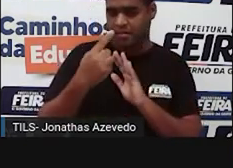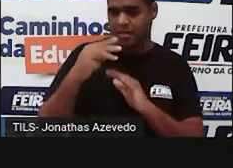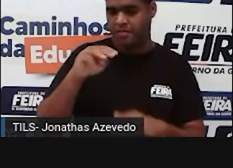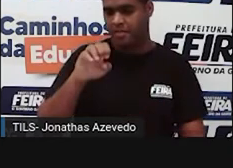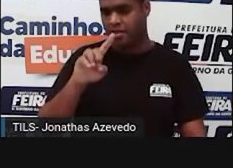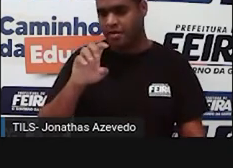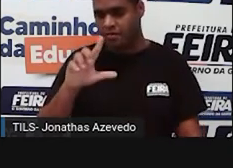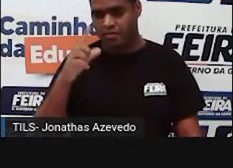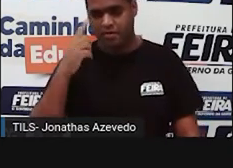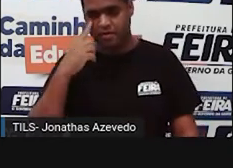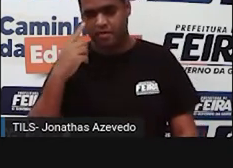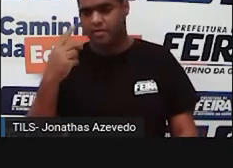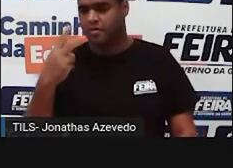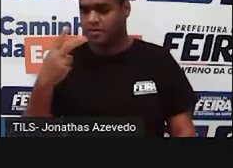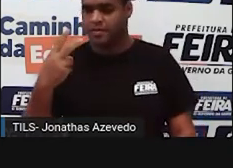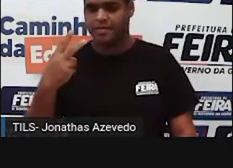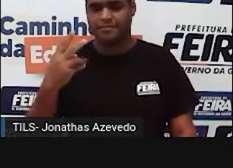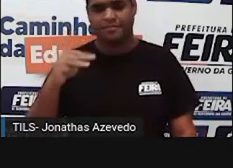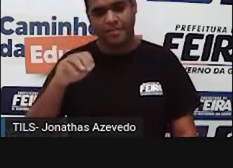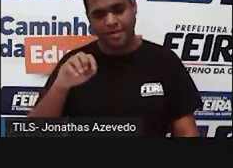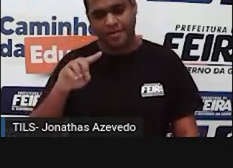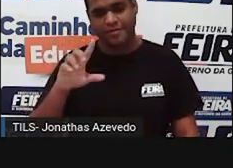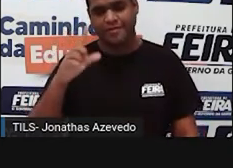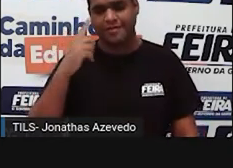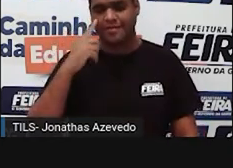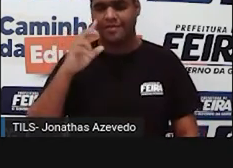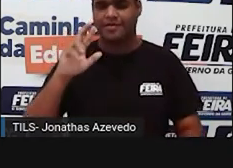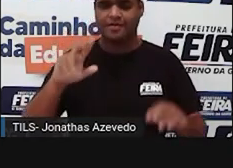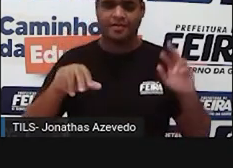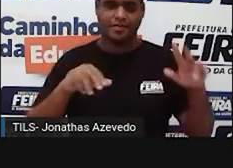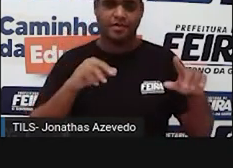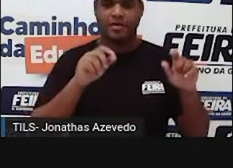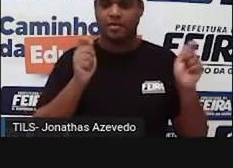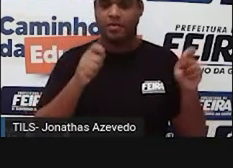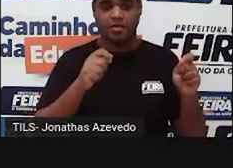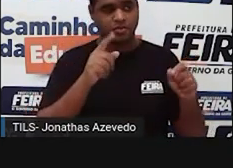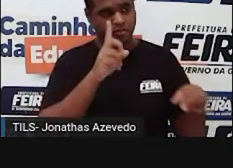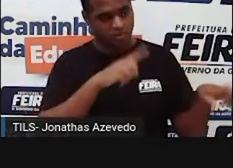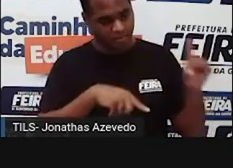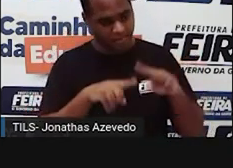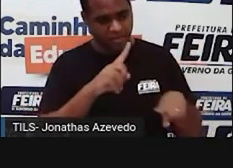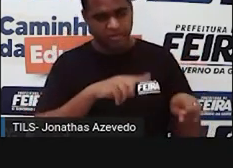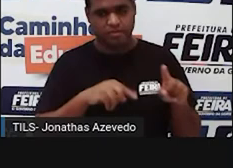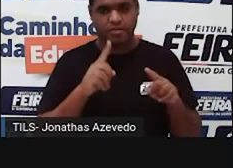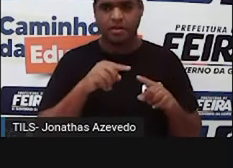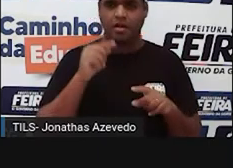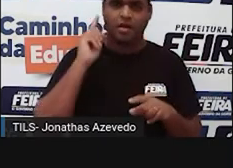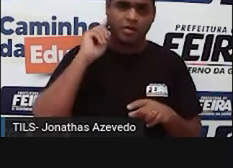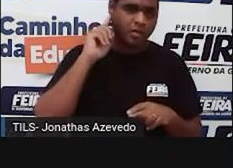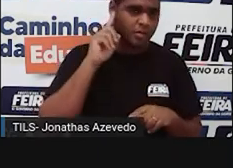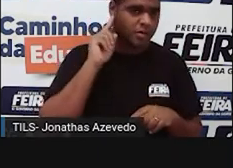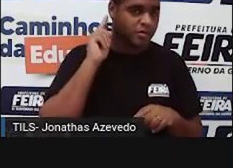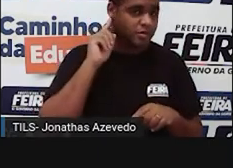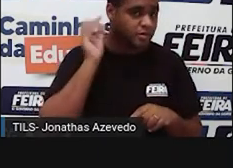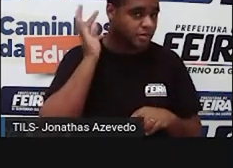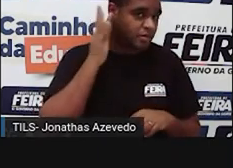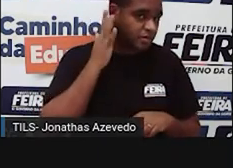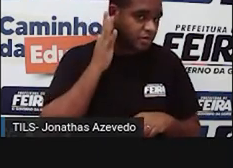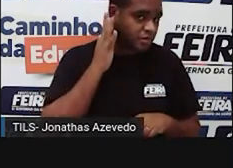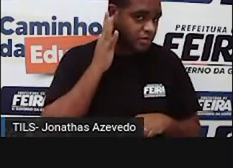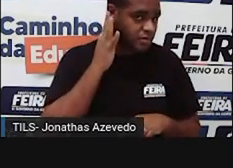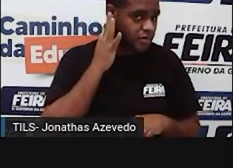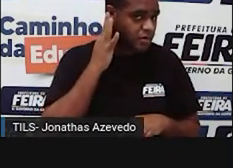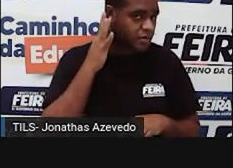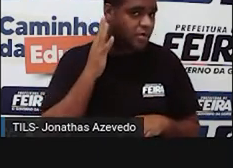características são independentes. Por exemplo, uma pessoa pode ser dominante para o lóbulo da orelha. Quer dizer que a